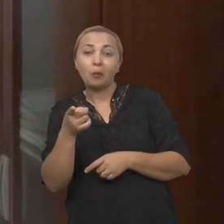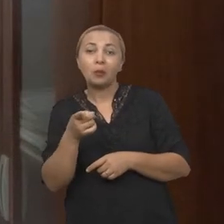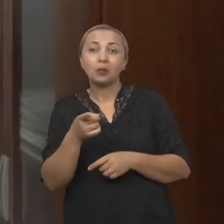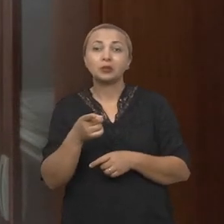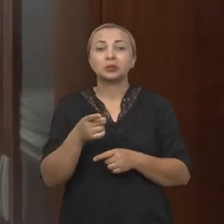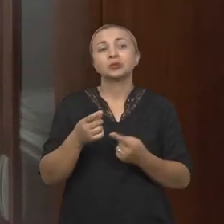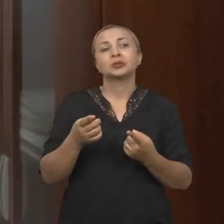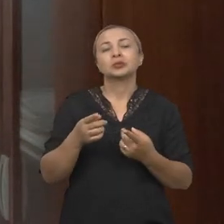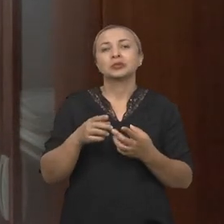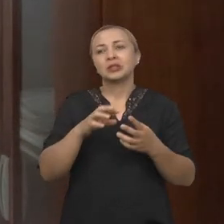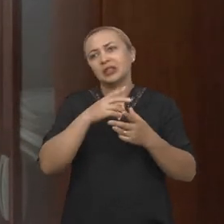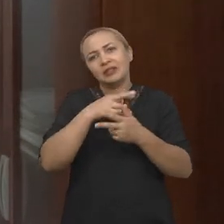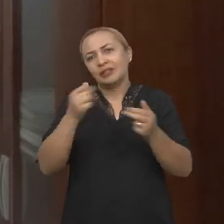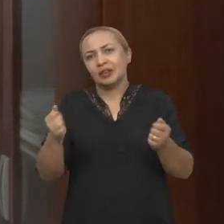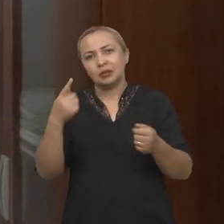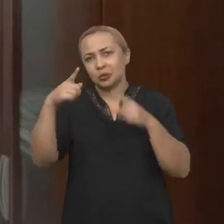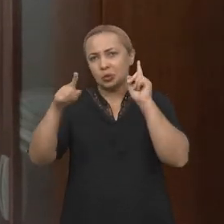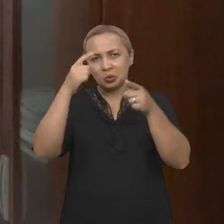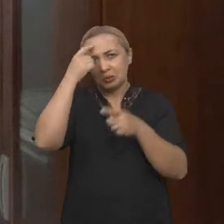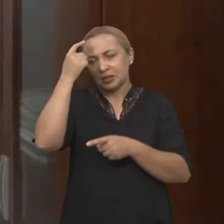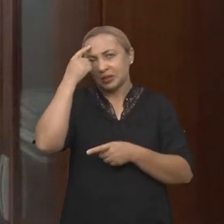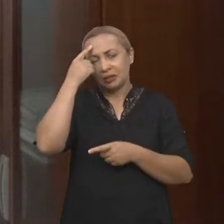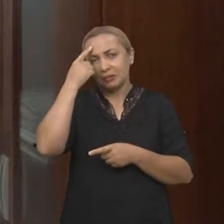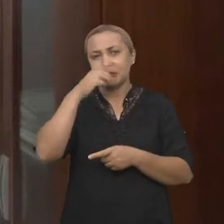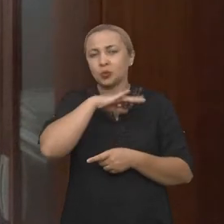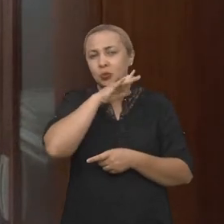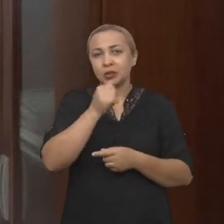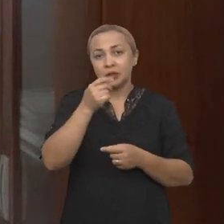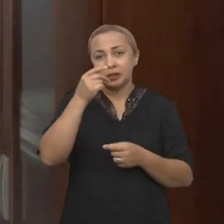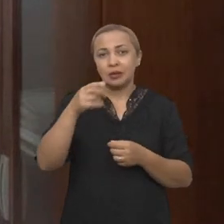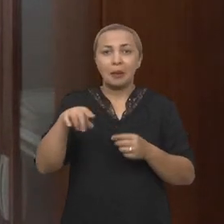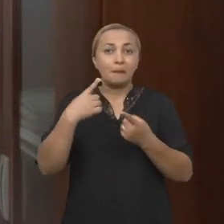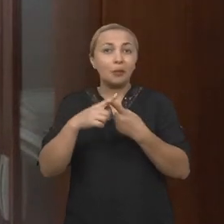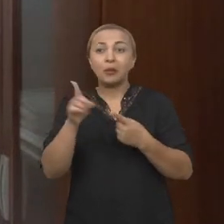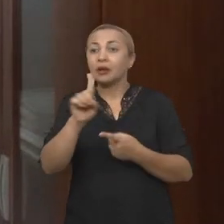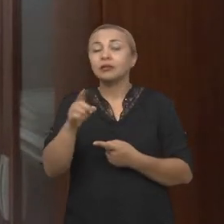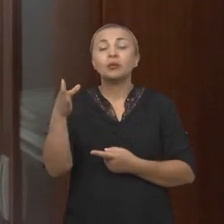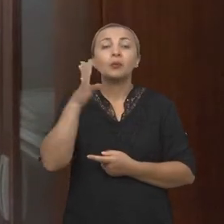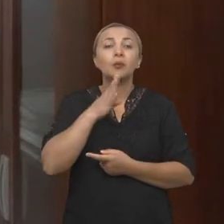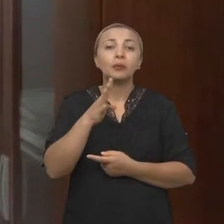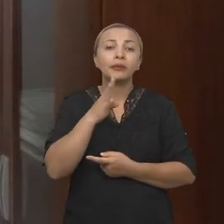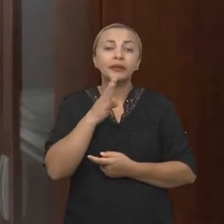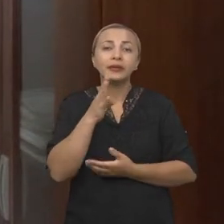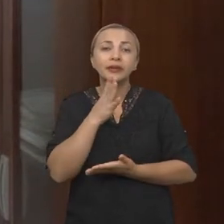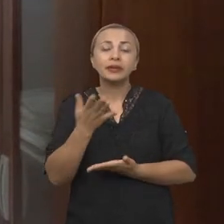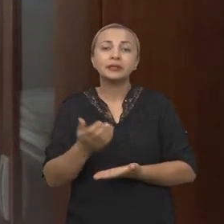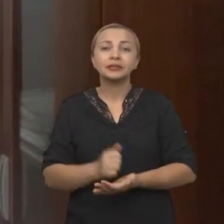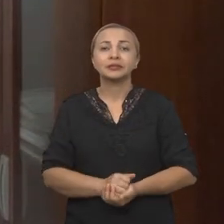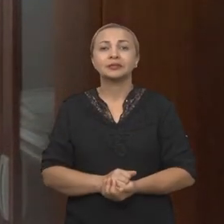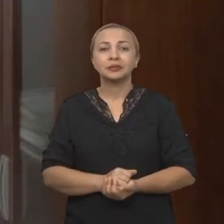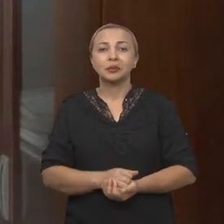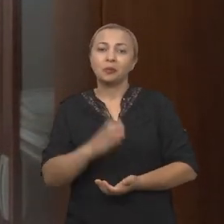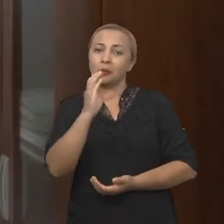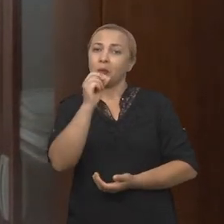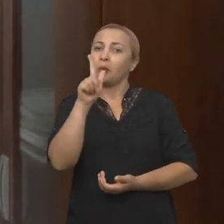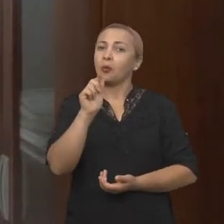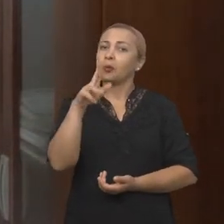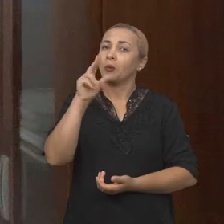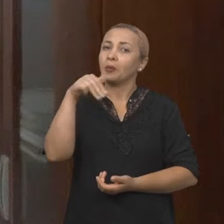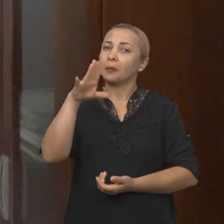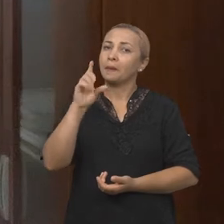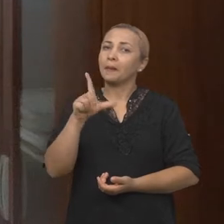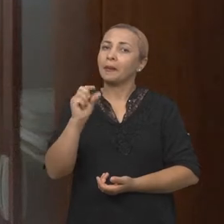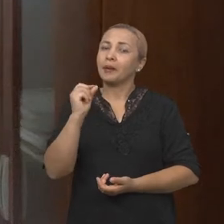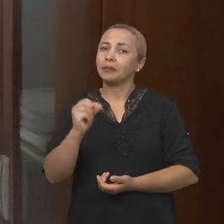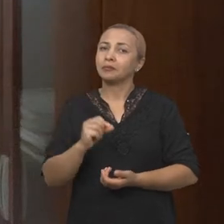enfim, vários outros pensamentos vêm à cabeça por não conhecer também o cogumelo.